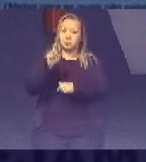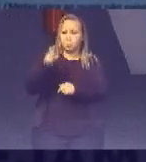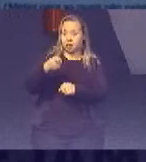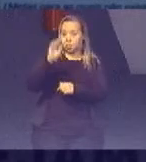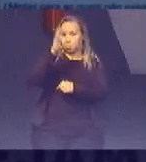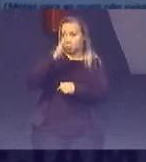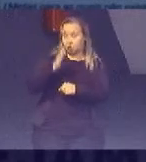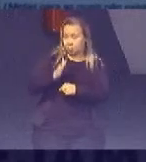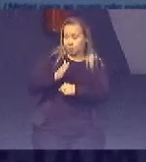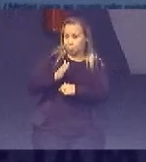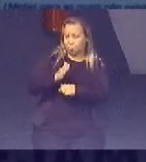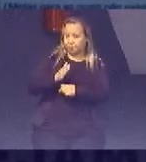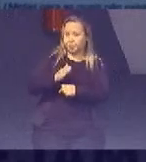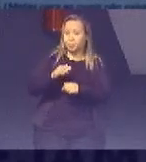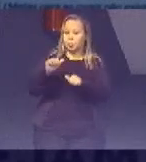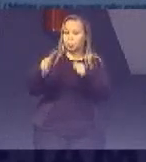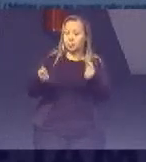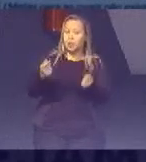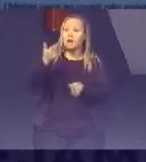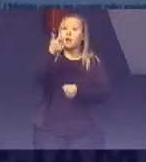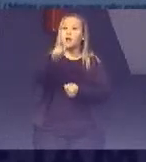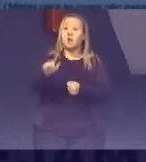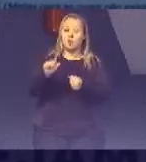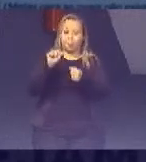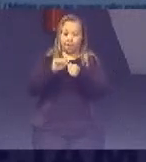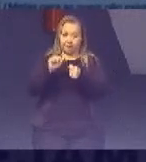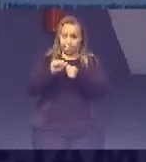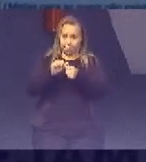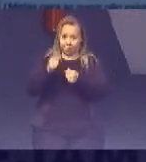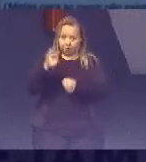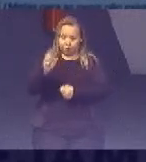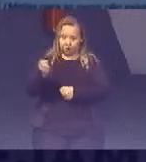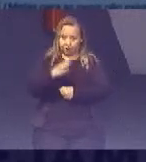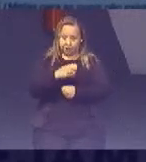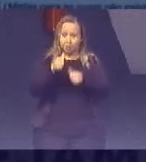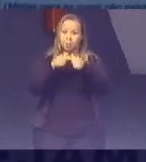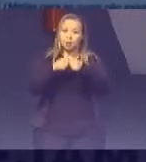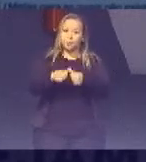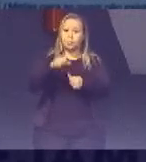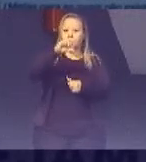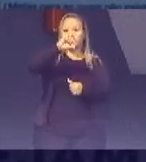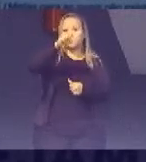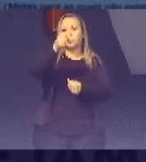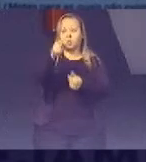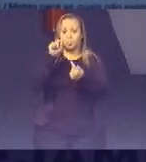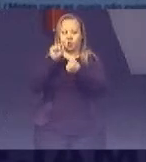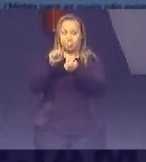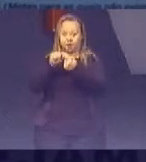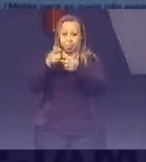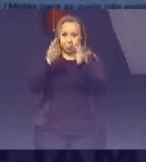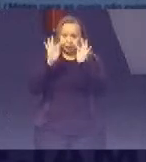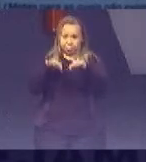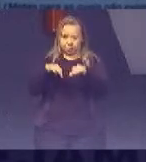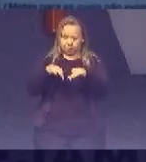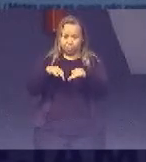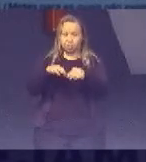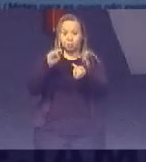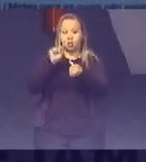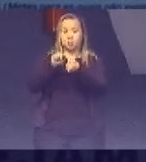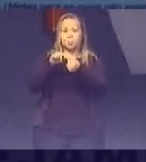Então também isso foi refeito Então nós ficamos Com 98 metas finalísticas Que são as metas Que buscam